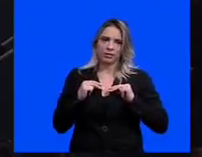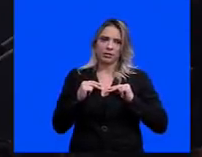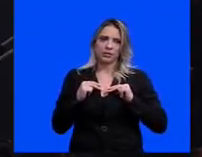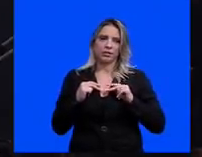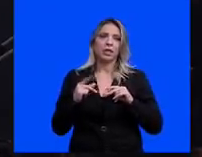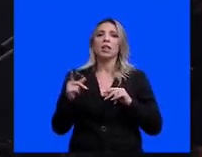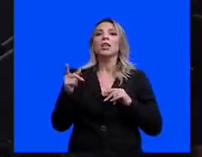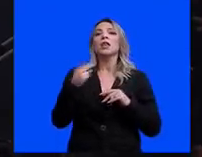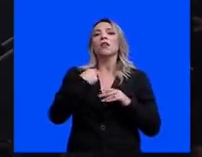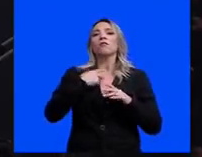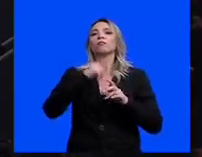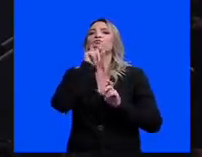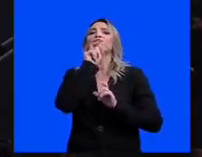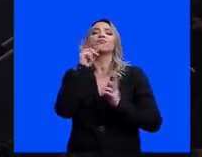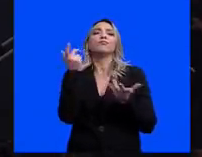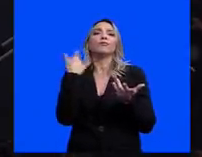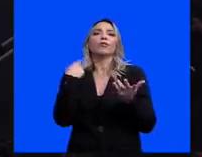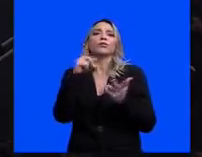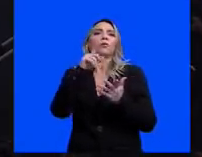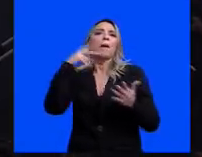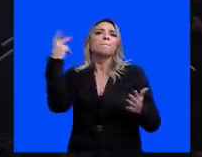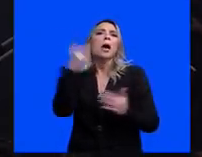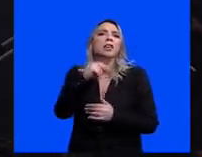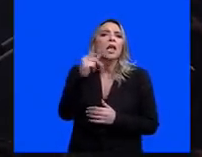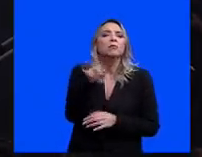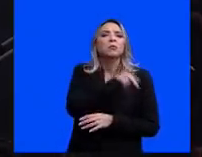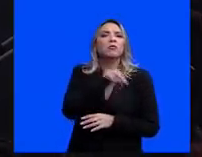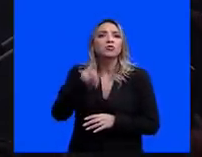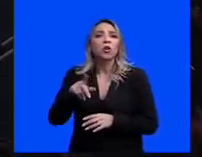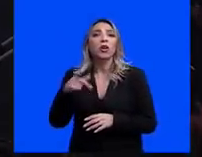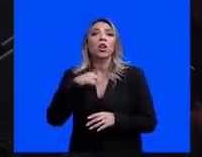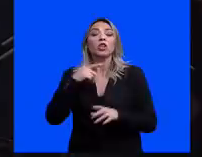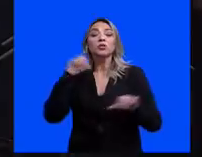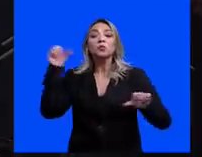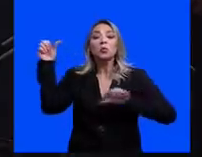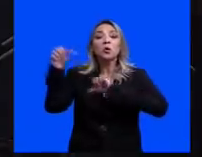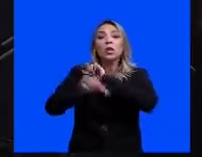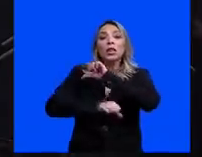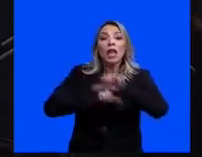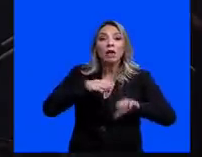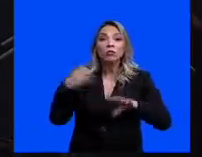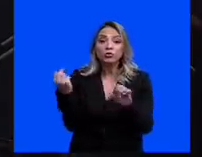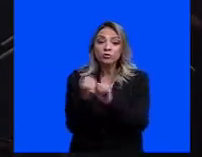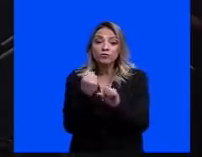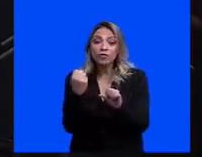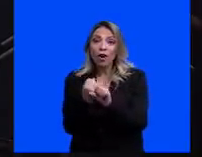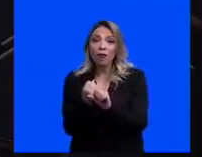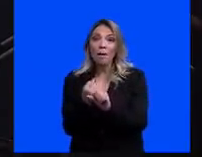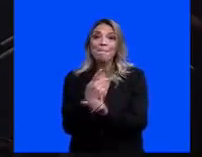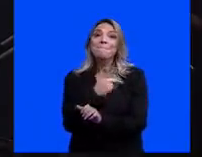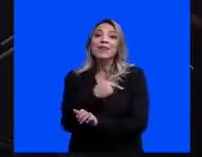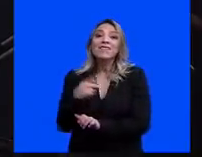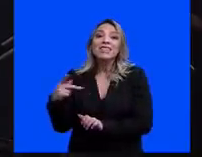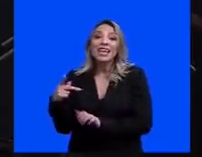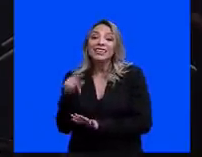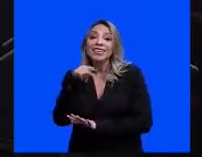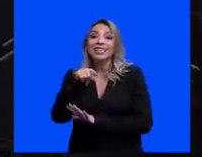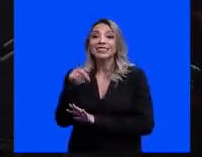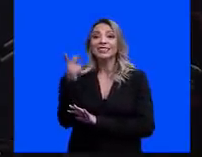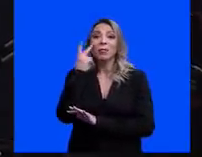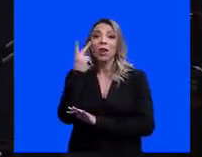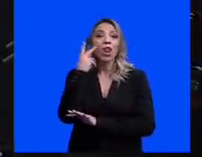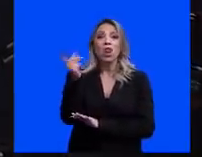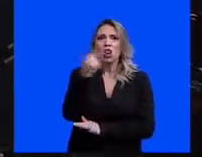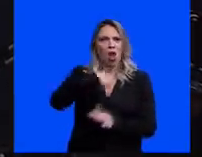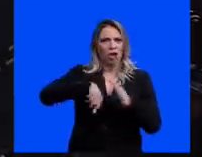agredimos nenhum professor, nenhuma professora. Nós fizemos a reforma da Previdência Municipal de São Paulo. As agressões não foram promovidas por nós.